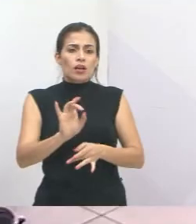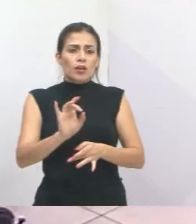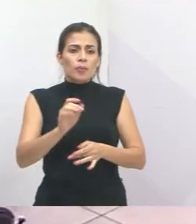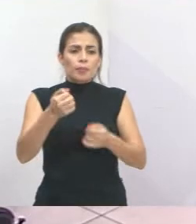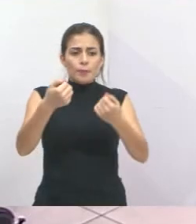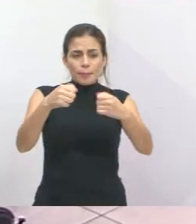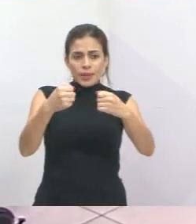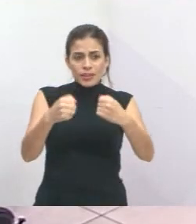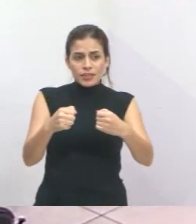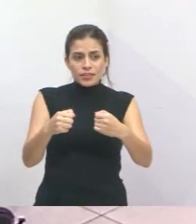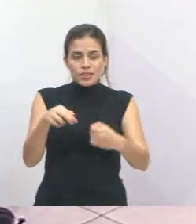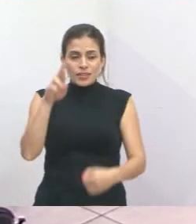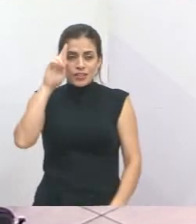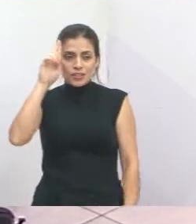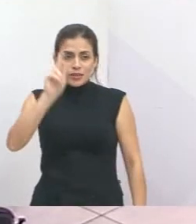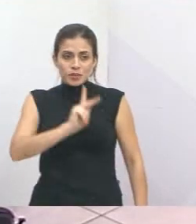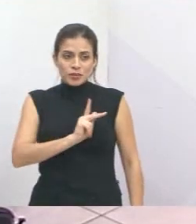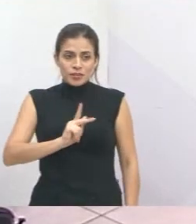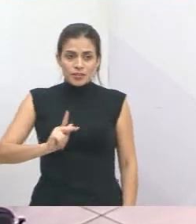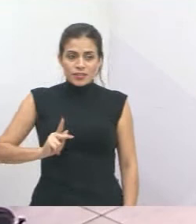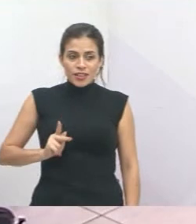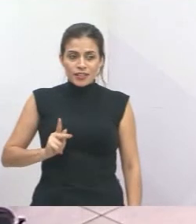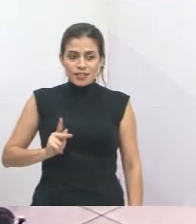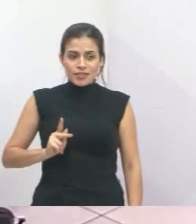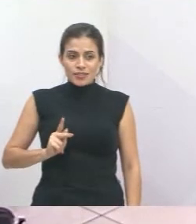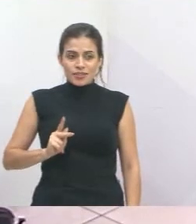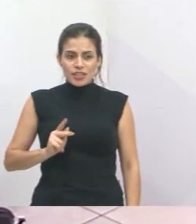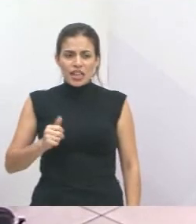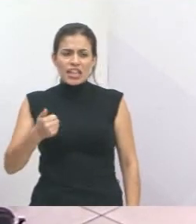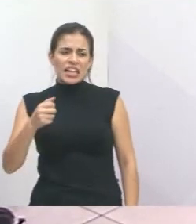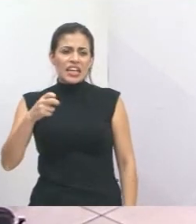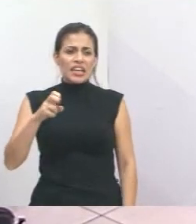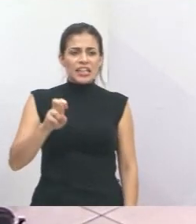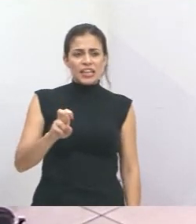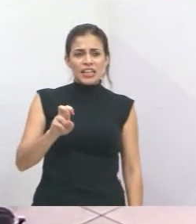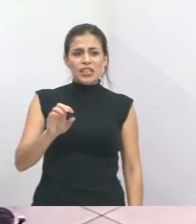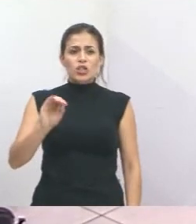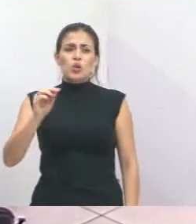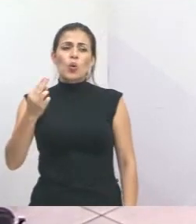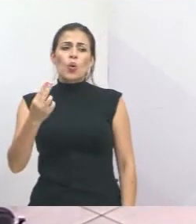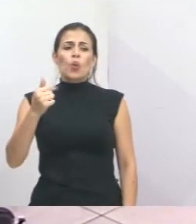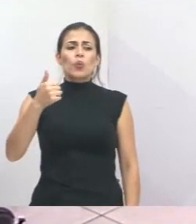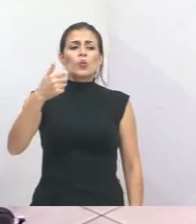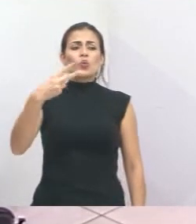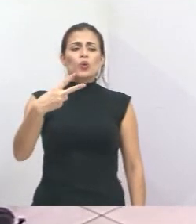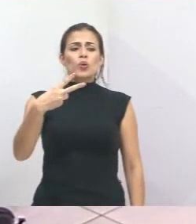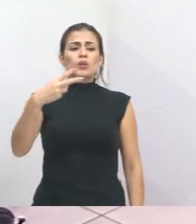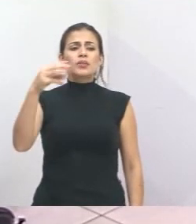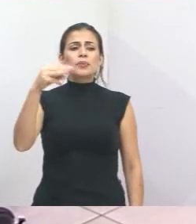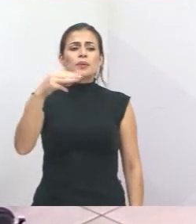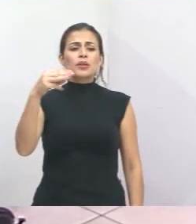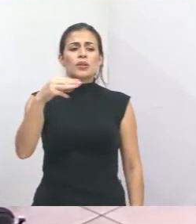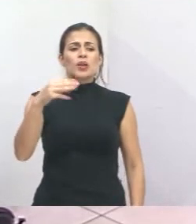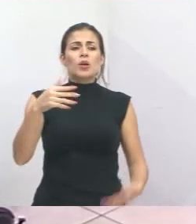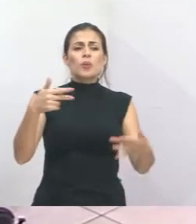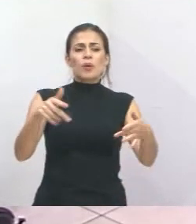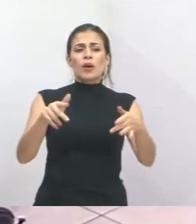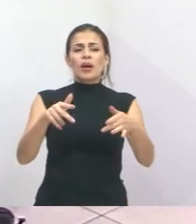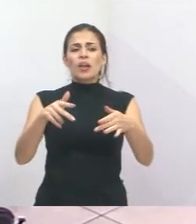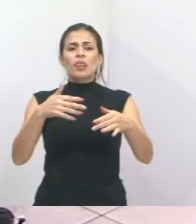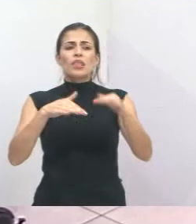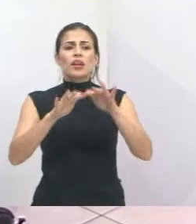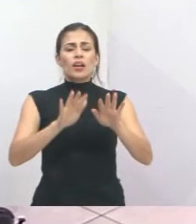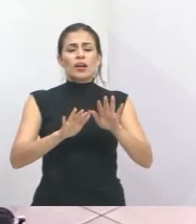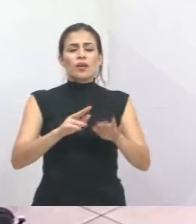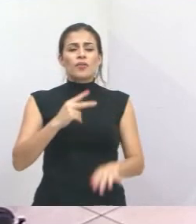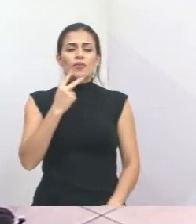ou é 12? Senhor presidente, é que o Valmir falou que está querendo sair de férias, aí está preocupado em interromper 12 minutos a gente, chegará o